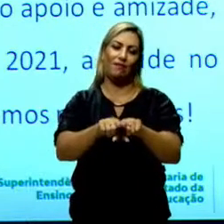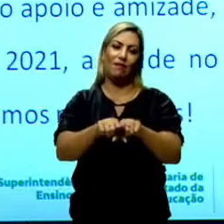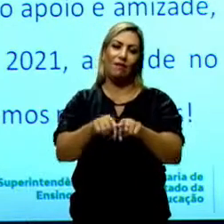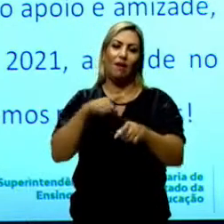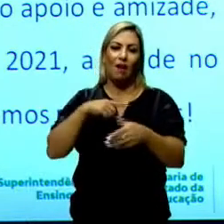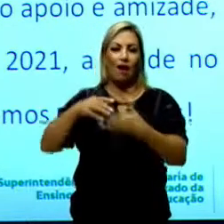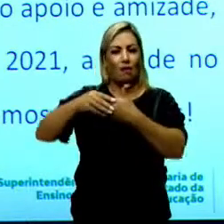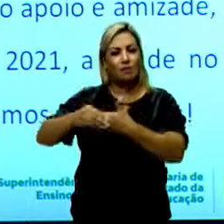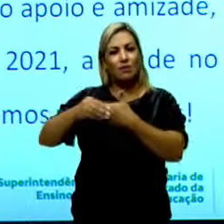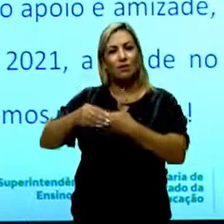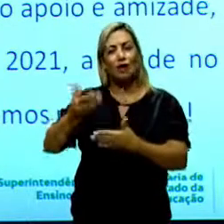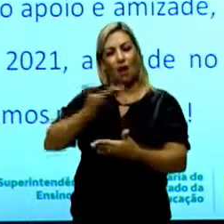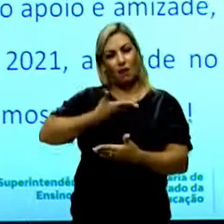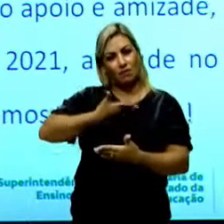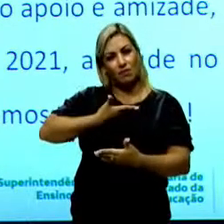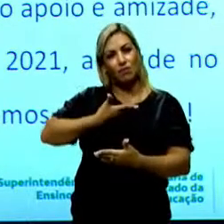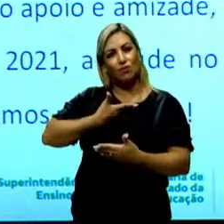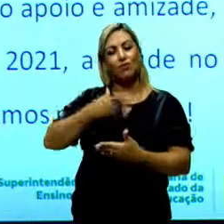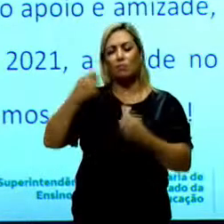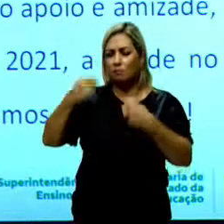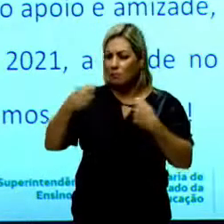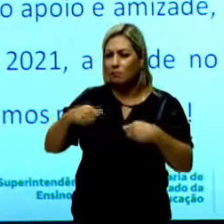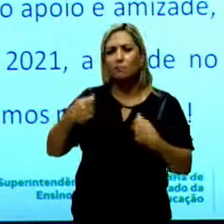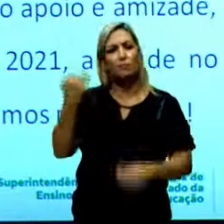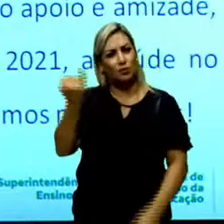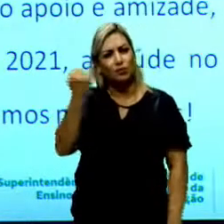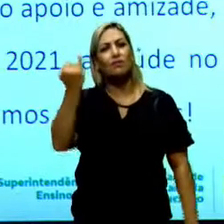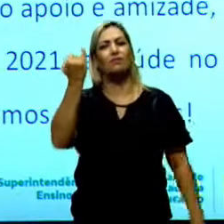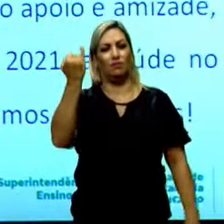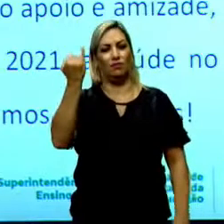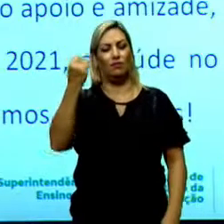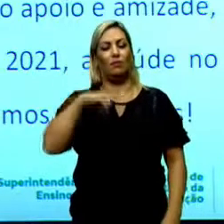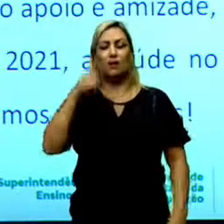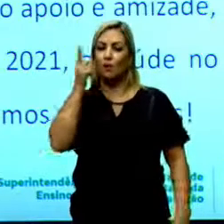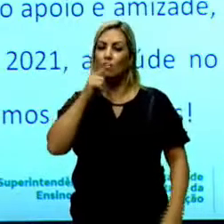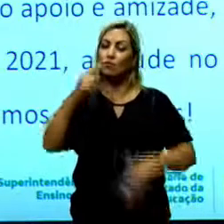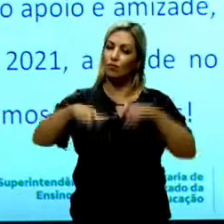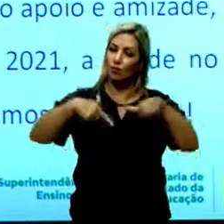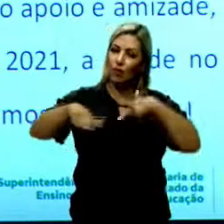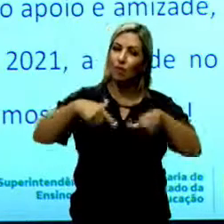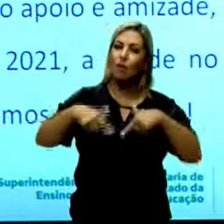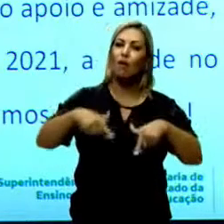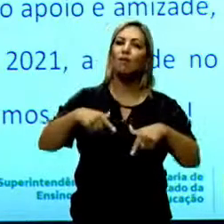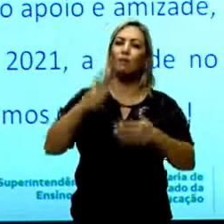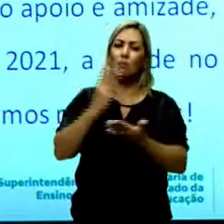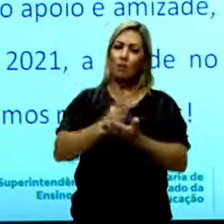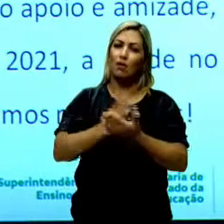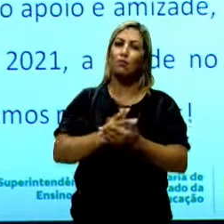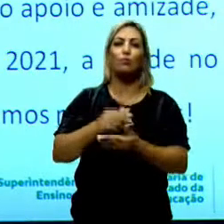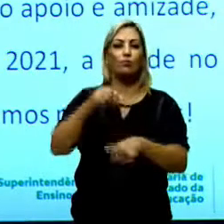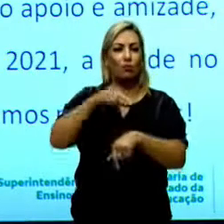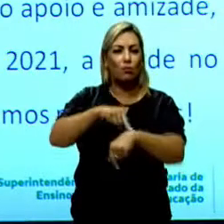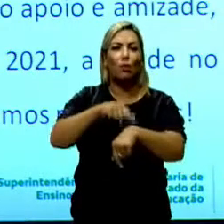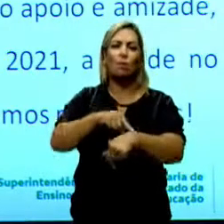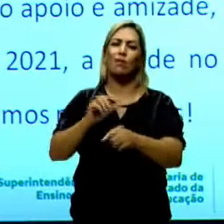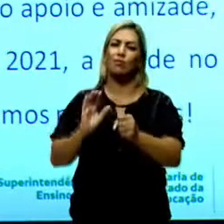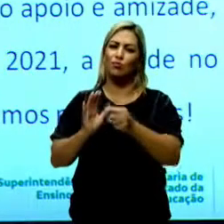amiga do povo brasileiro foi essencial para o trabalho acontecer, mesmo diante das